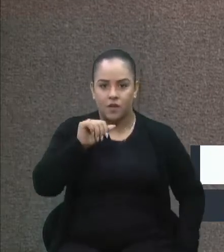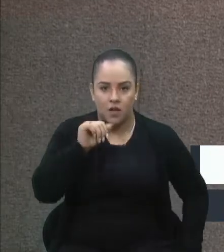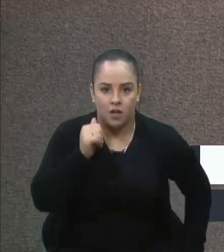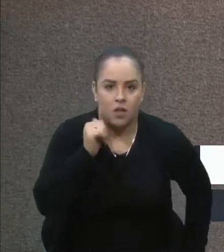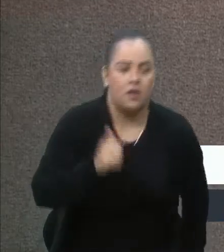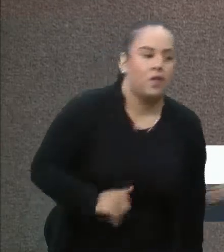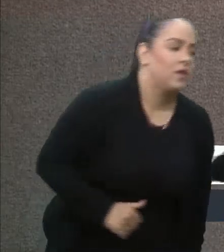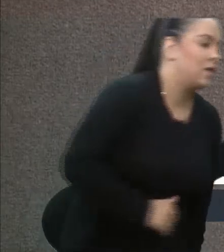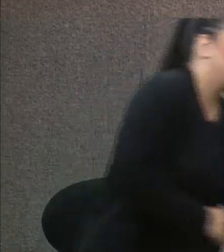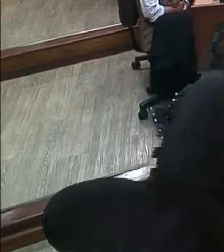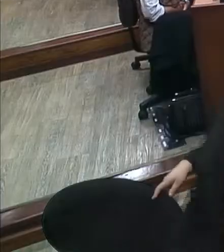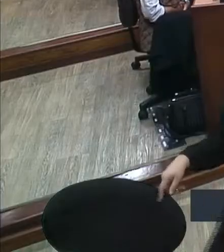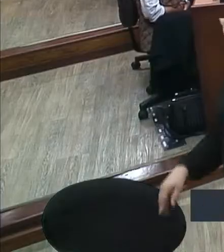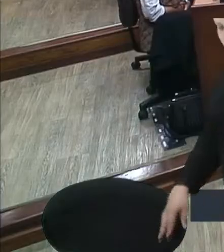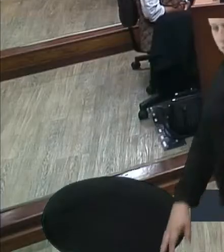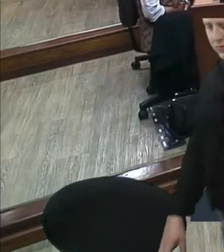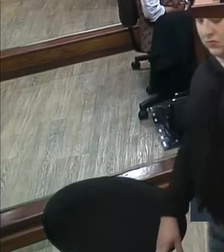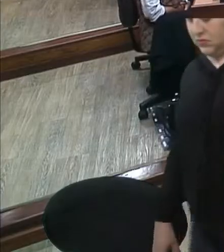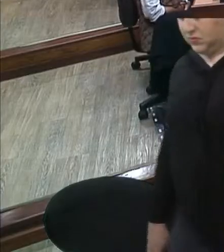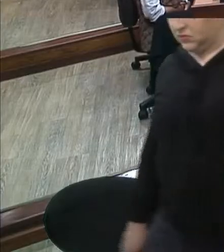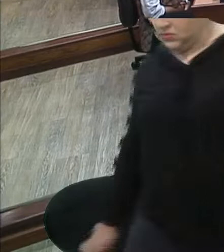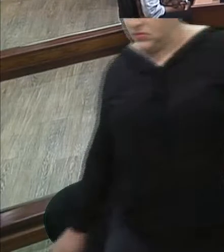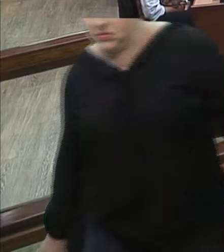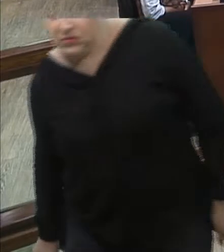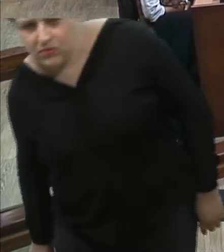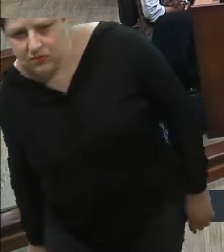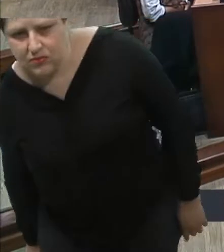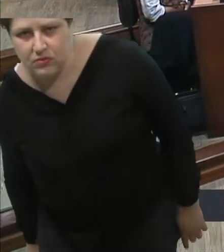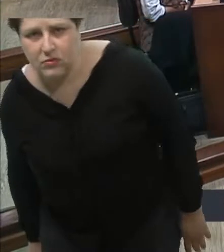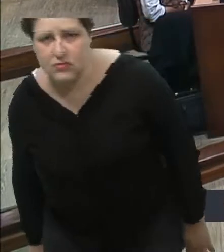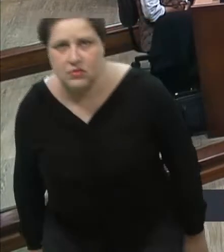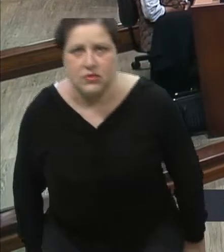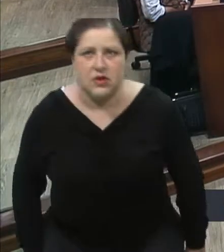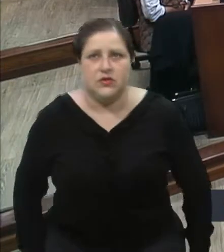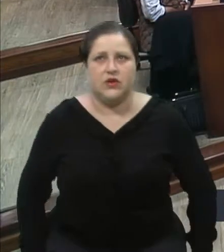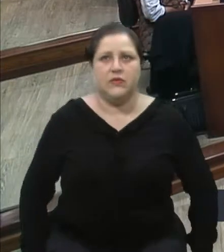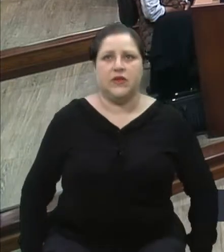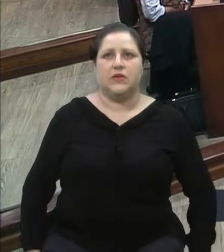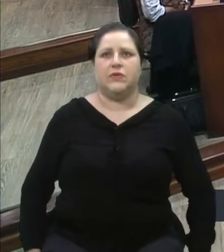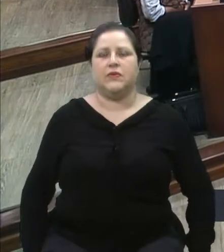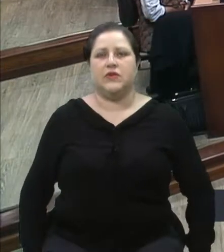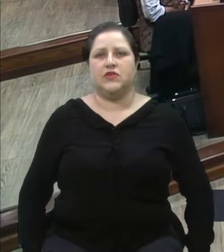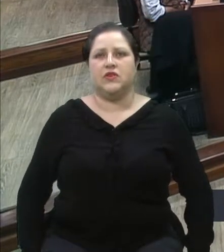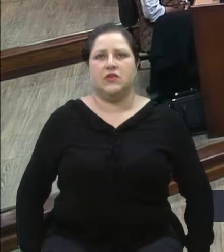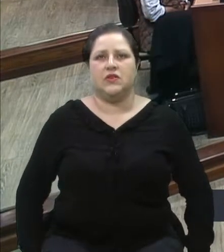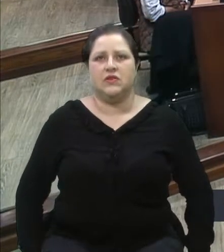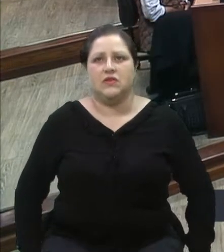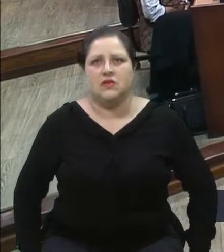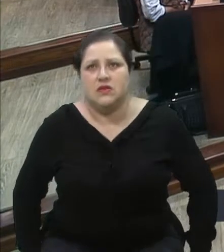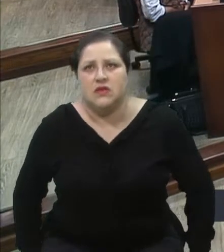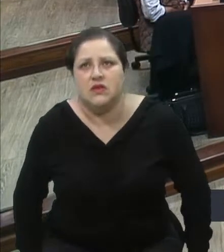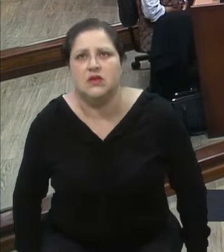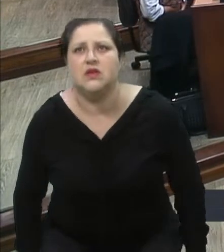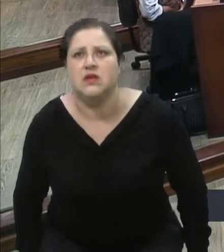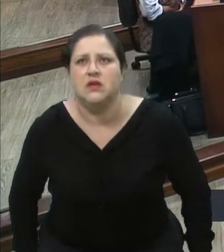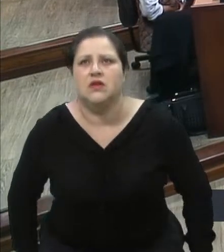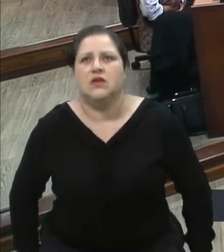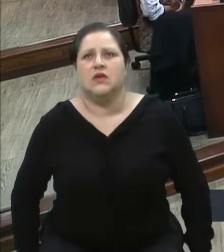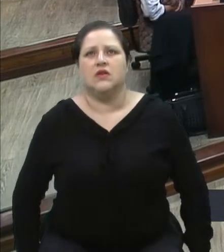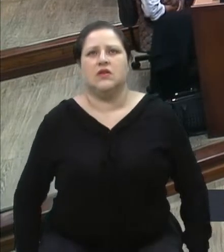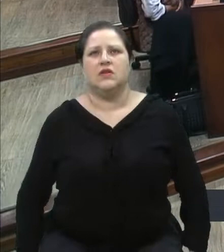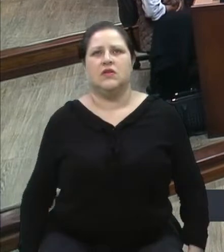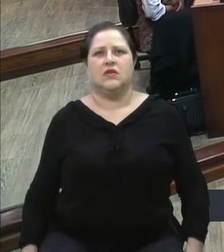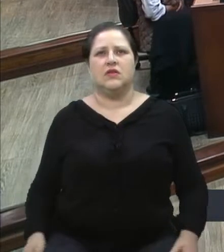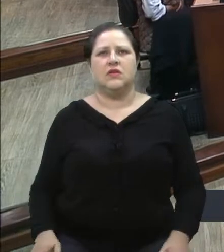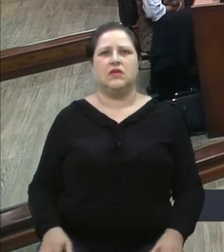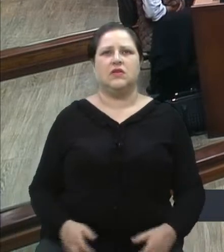Vereador Scalco, quando eu li ali da caminhonete, vereador Aglásio, disse, não, deve ser uma brincadeira, não é possível, não, mas está escrito, é verdade,